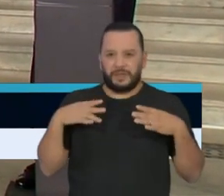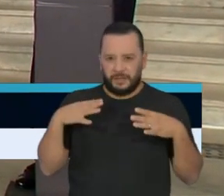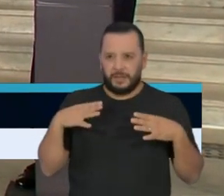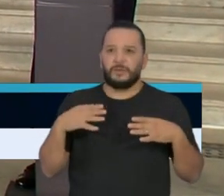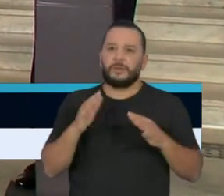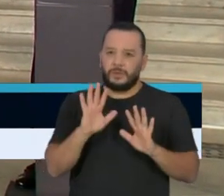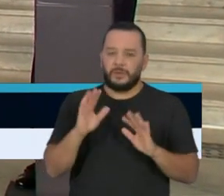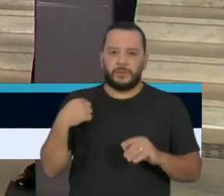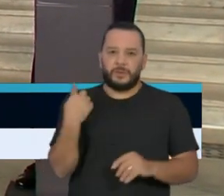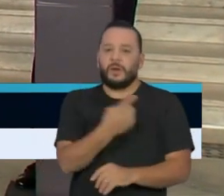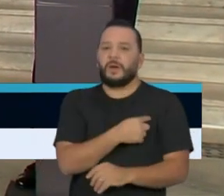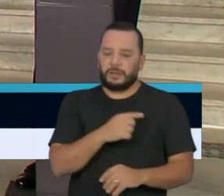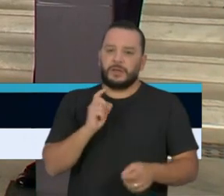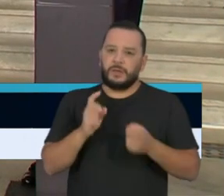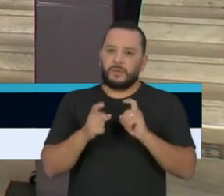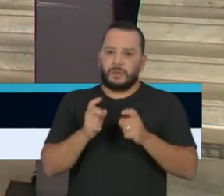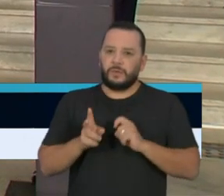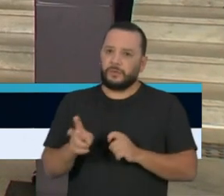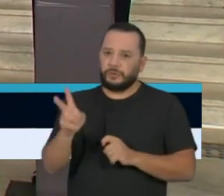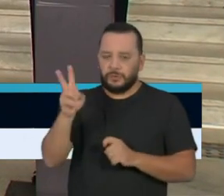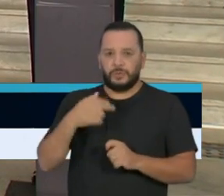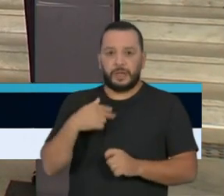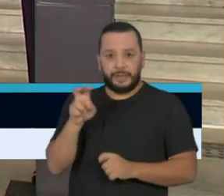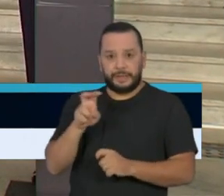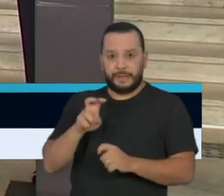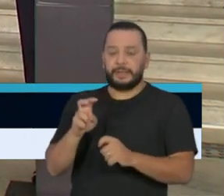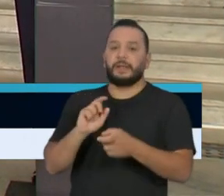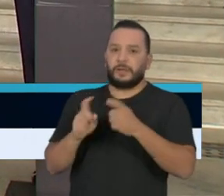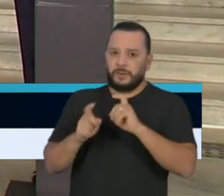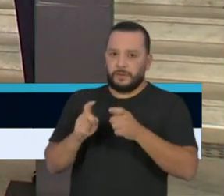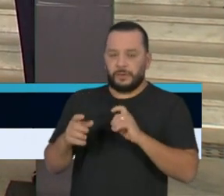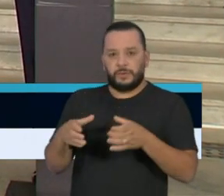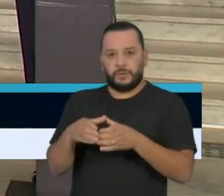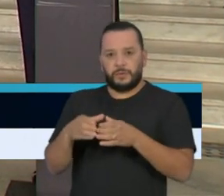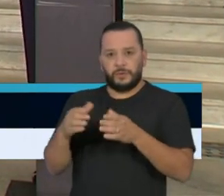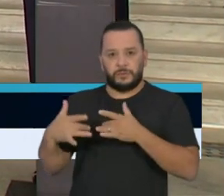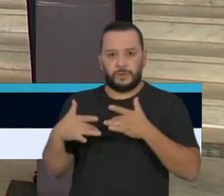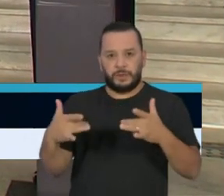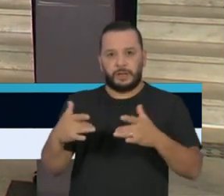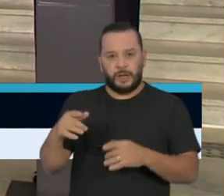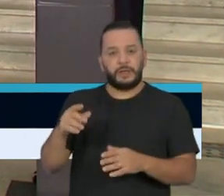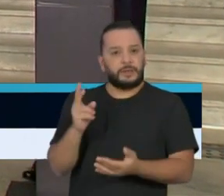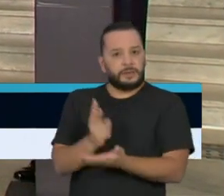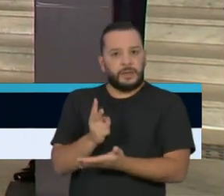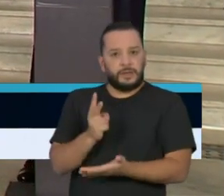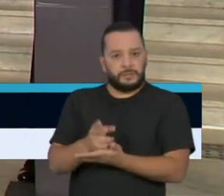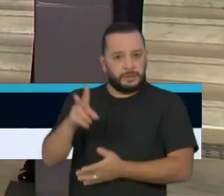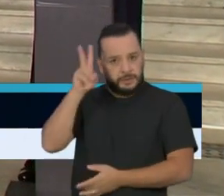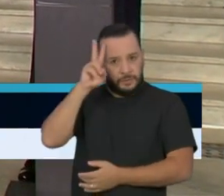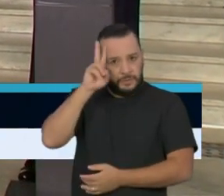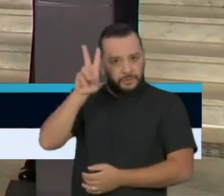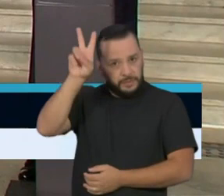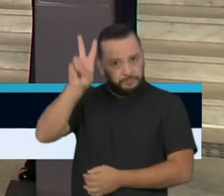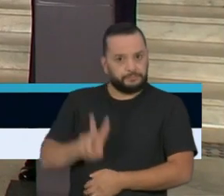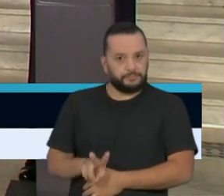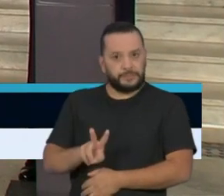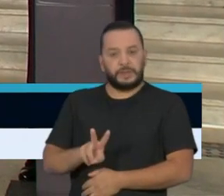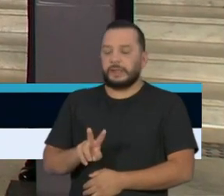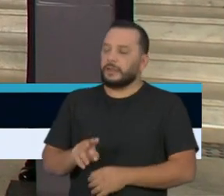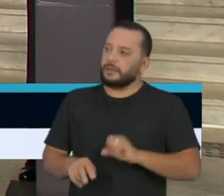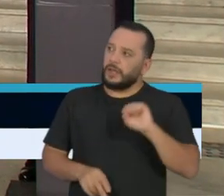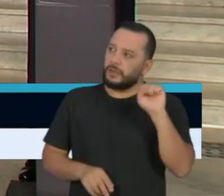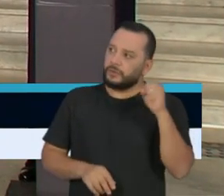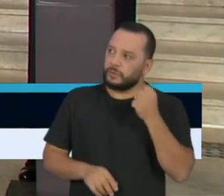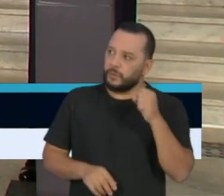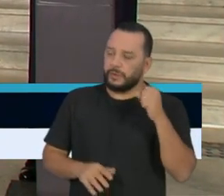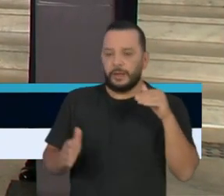nossa reunião. Será a quinta reunião do Comitê Empresarial Solidário, que se reúne todas as segundas-feiras, das oito às dez horas